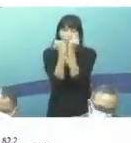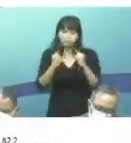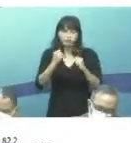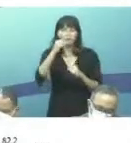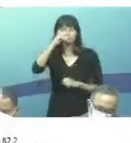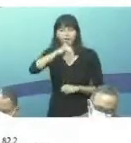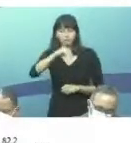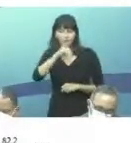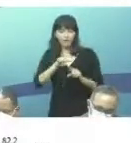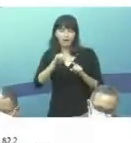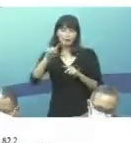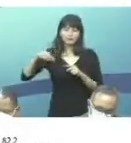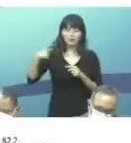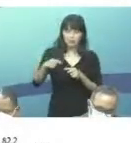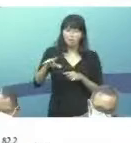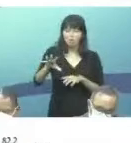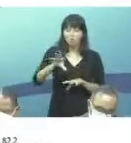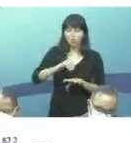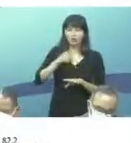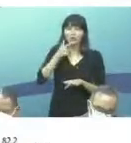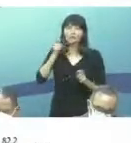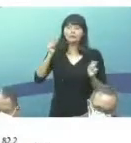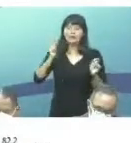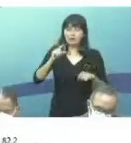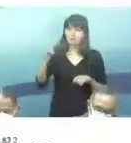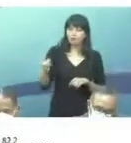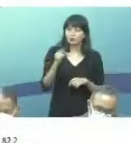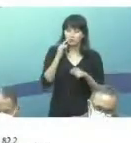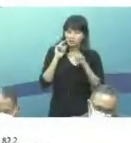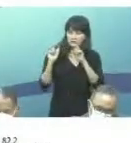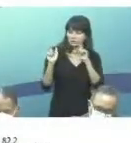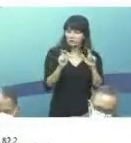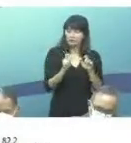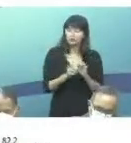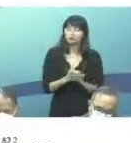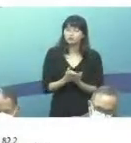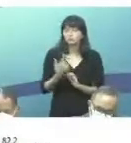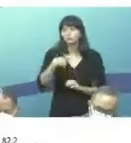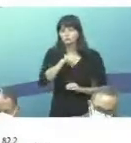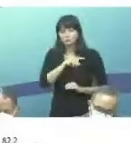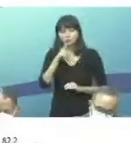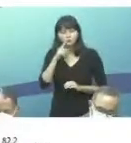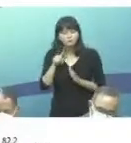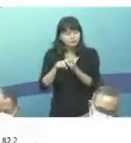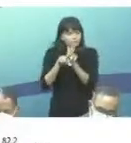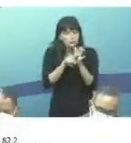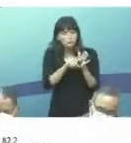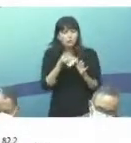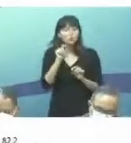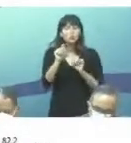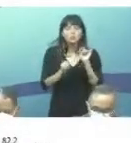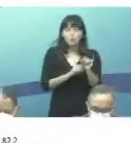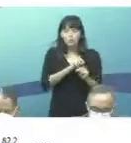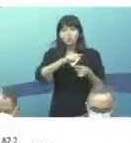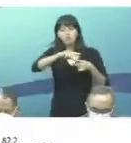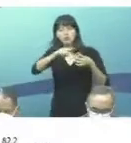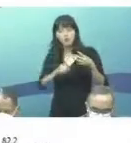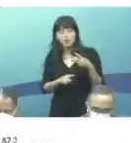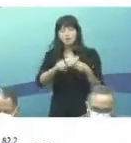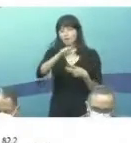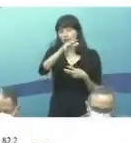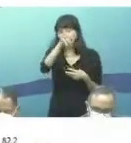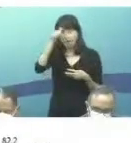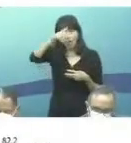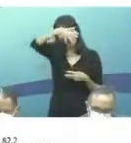-infecção com TB e HIV é extremamente importante. A gente verifica, portanto, que o Acre, Rio Grande do Norte e o